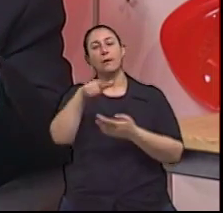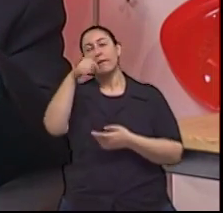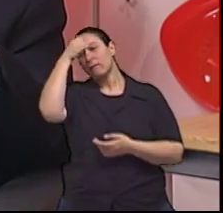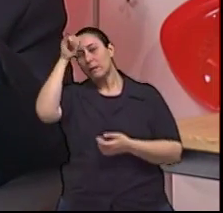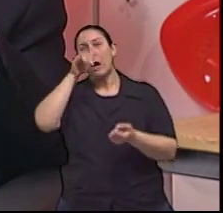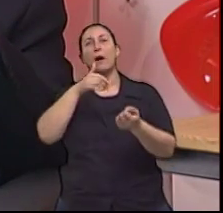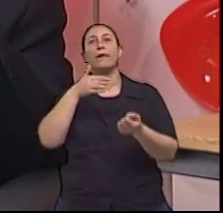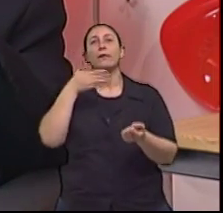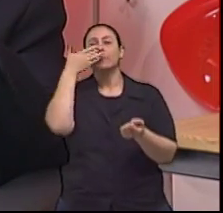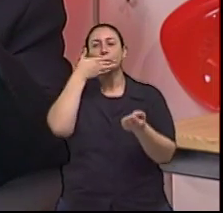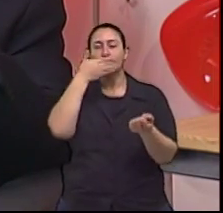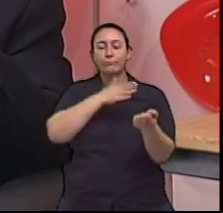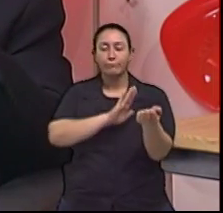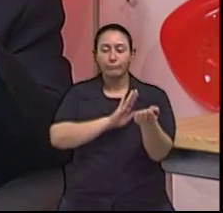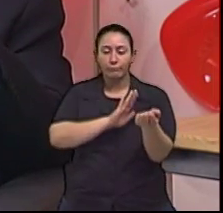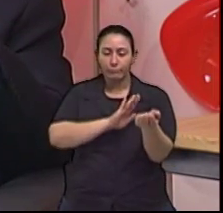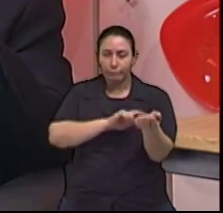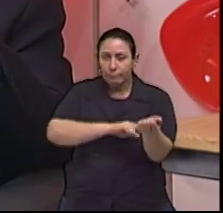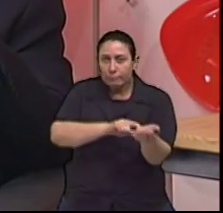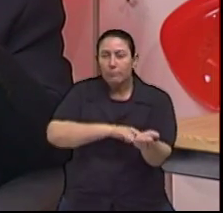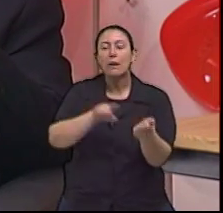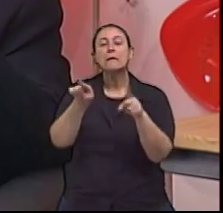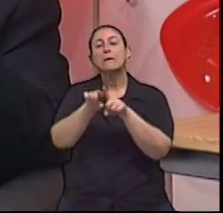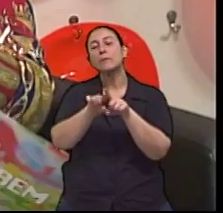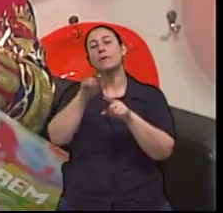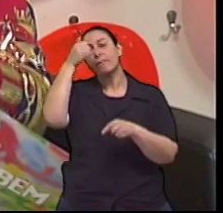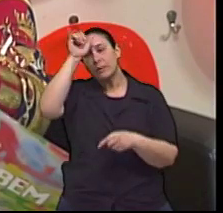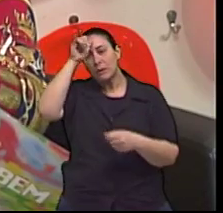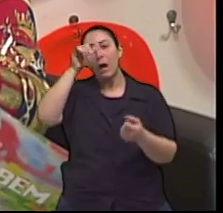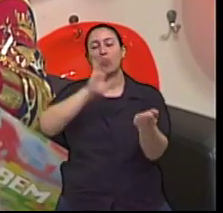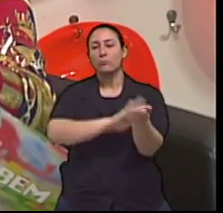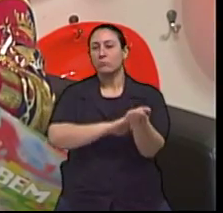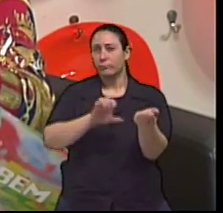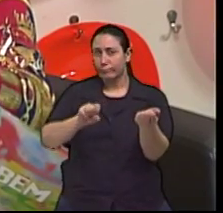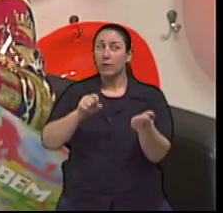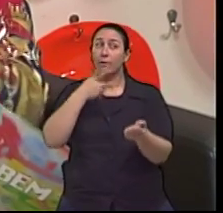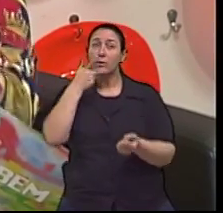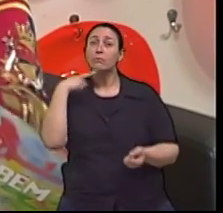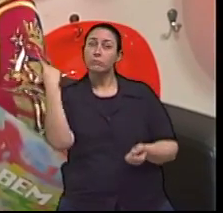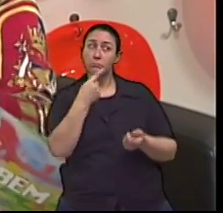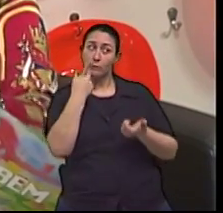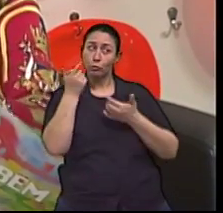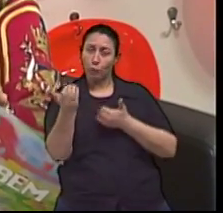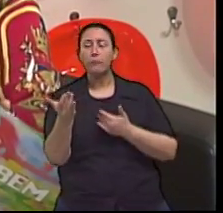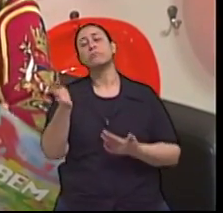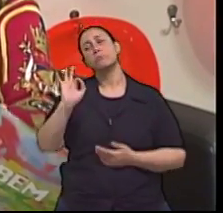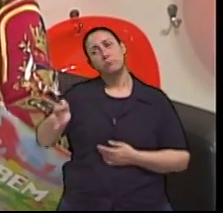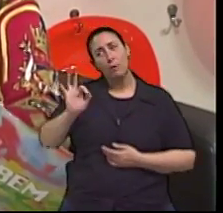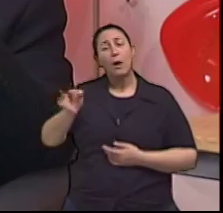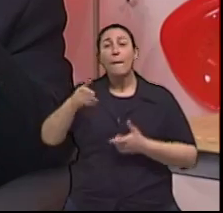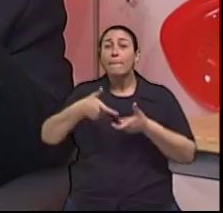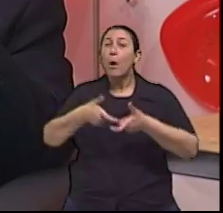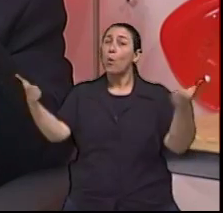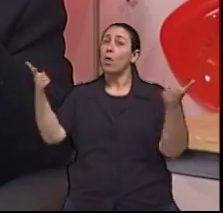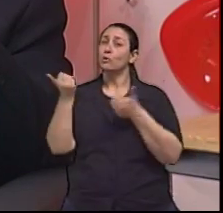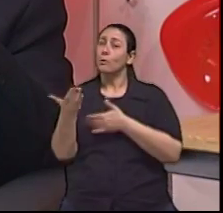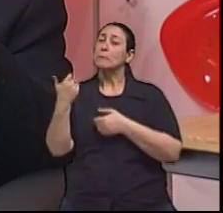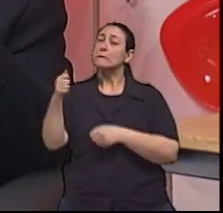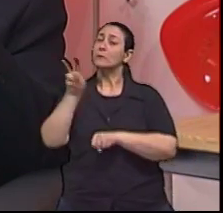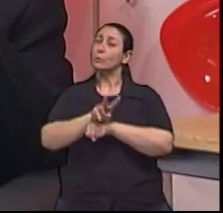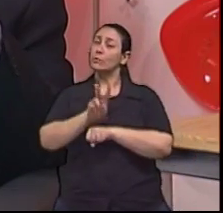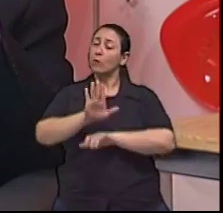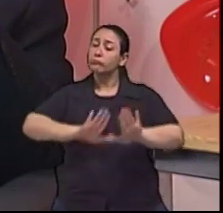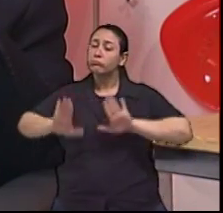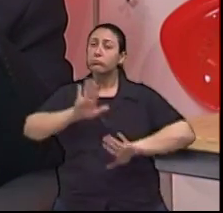diabetes com alimentação saudável. Estamos falando agora para os mais jovens. Claro. Quanto menos tomar, melhor. Exatamente. A começar,